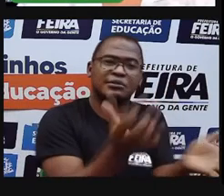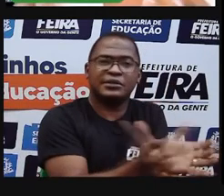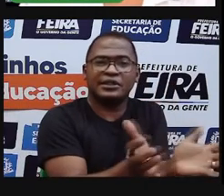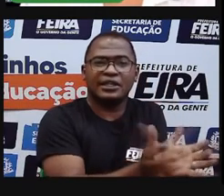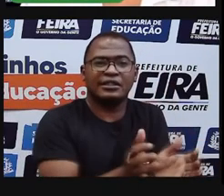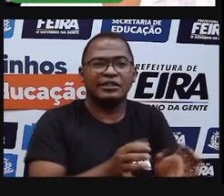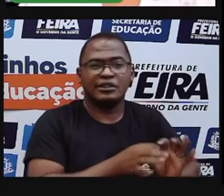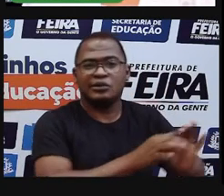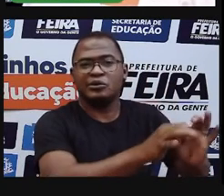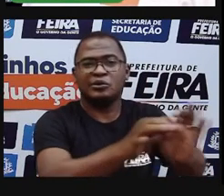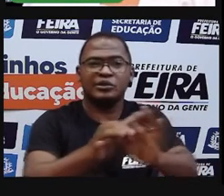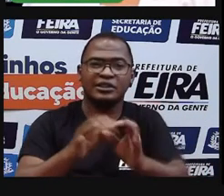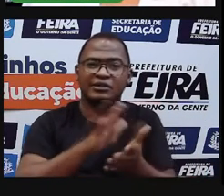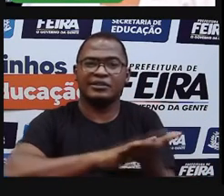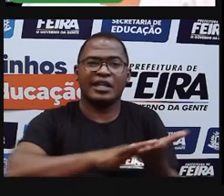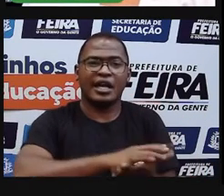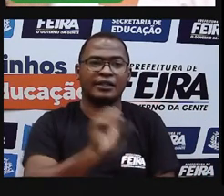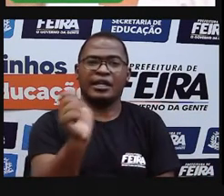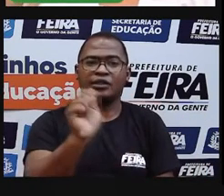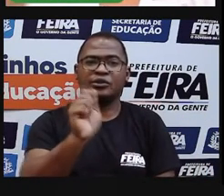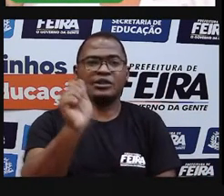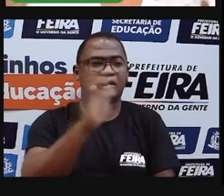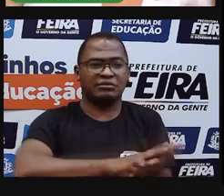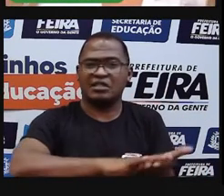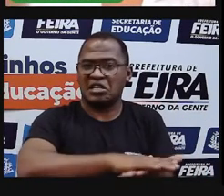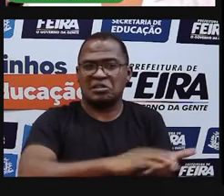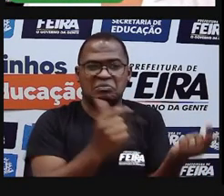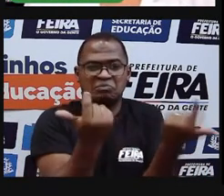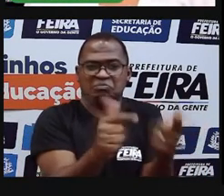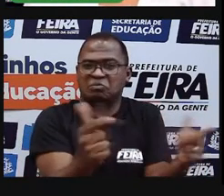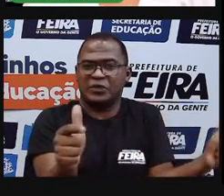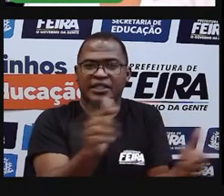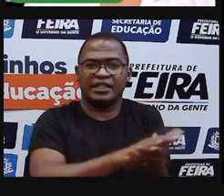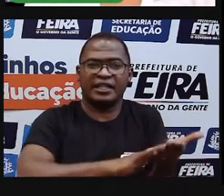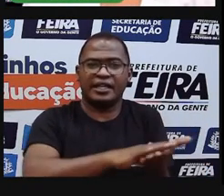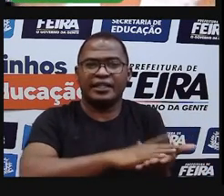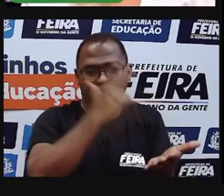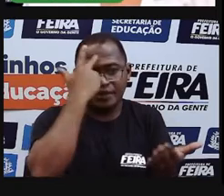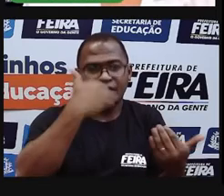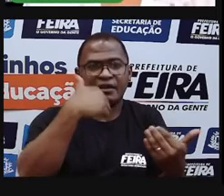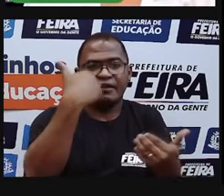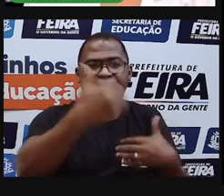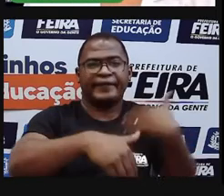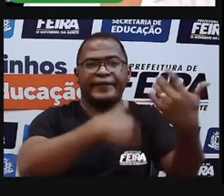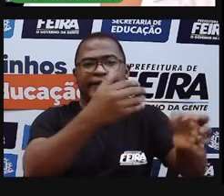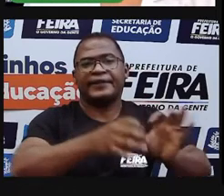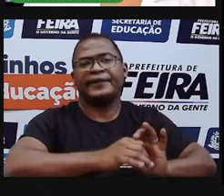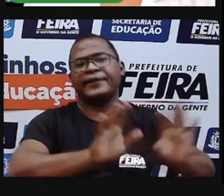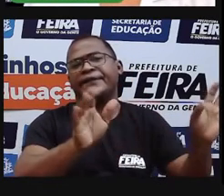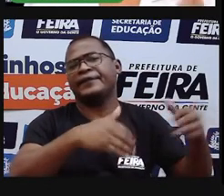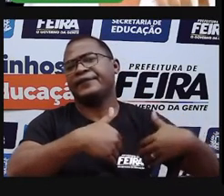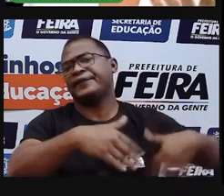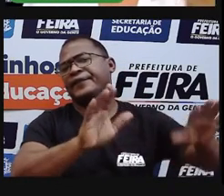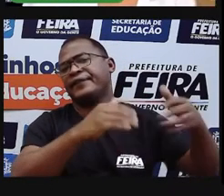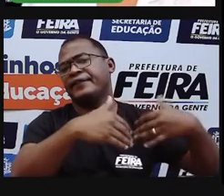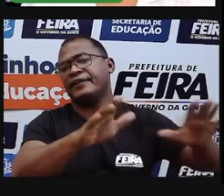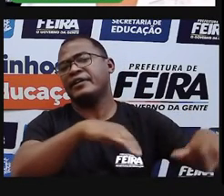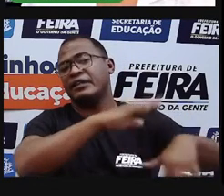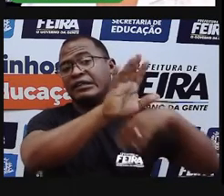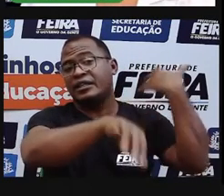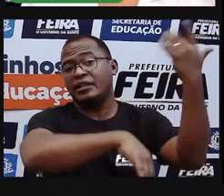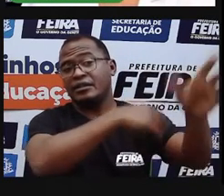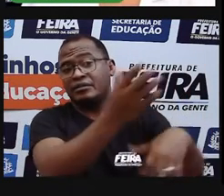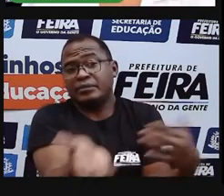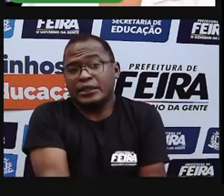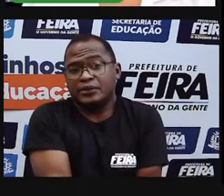associações de moradores, que vai deixando tudo como os governantes querem. Já tem outros lugares, né? Eu cito até o exemplo